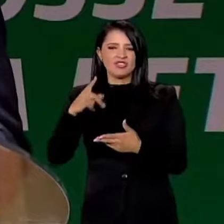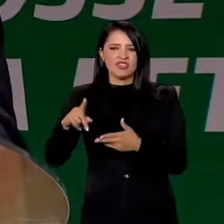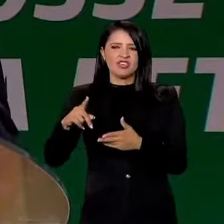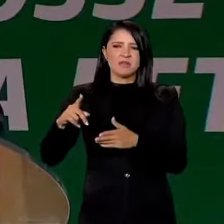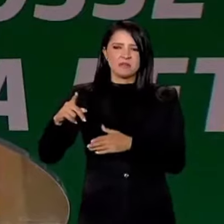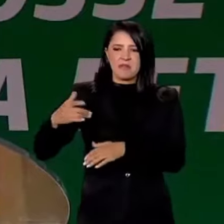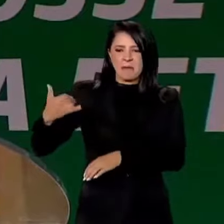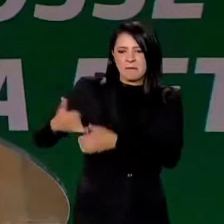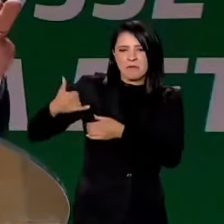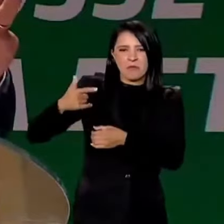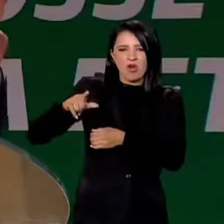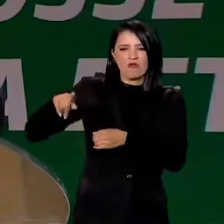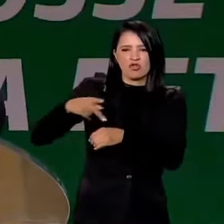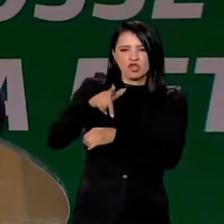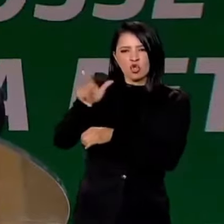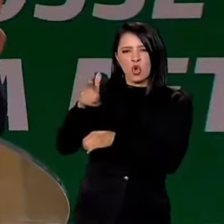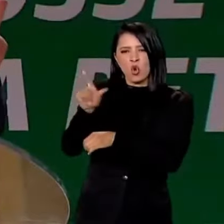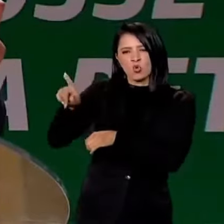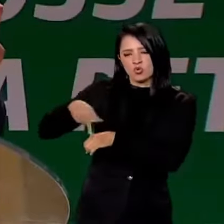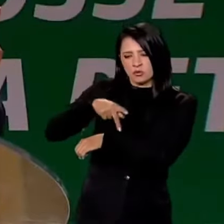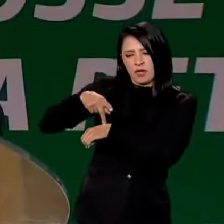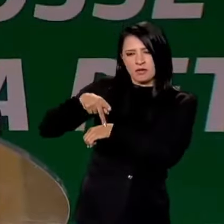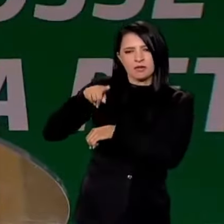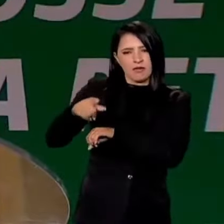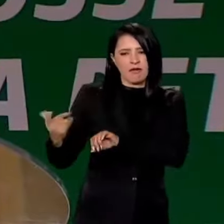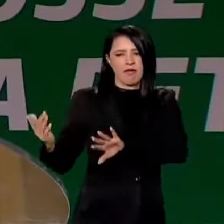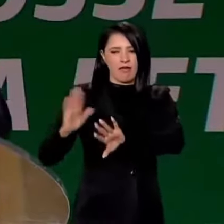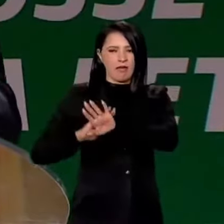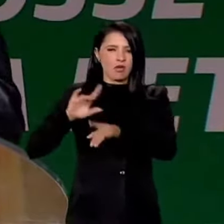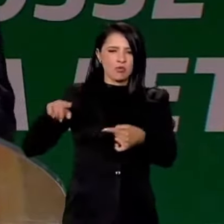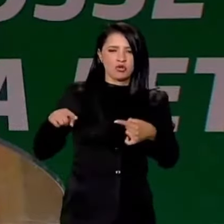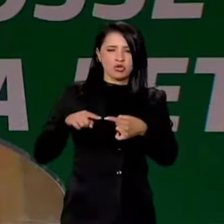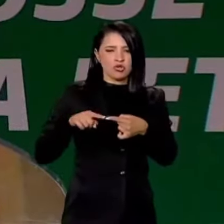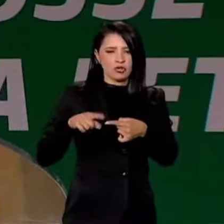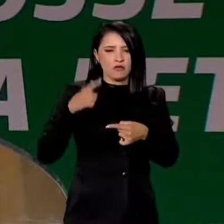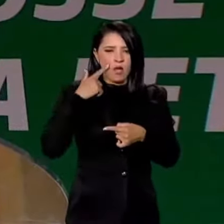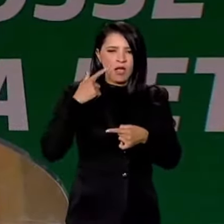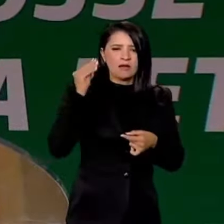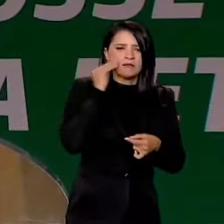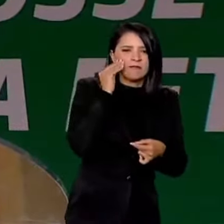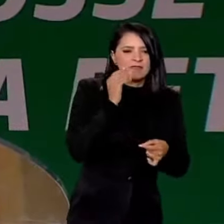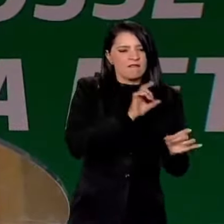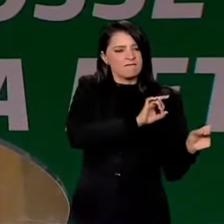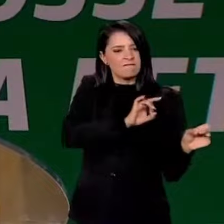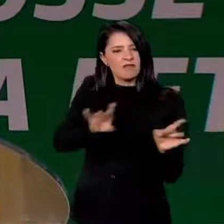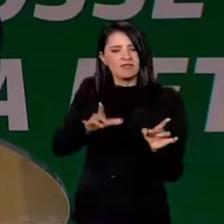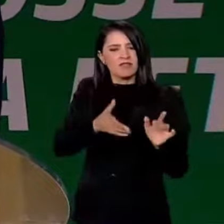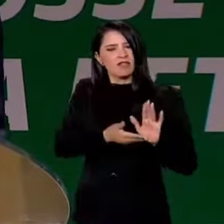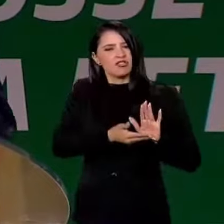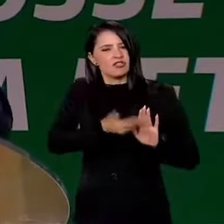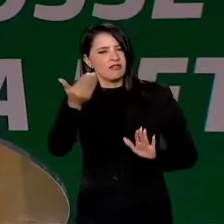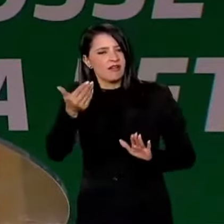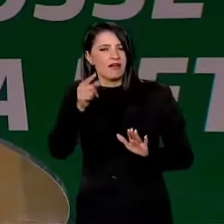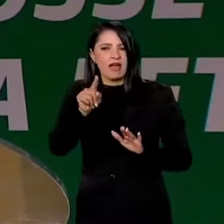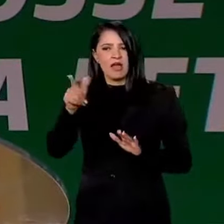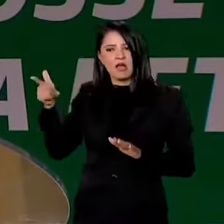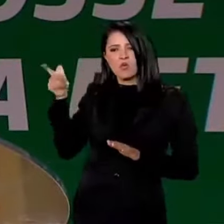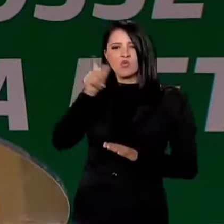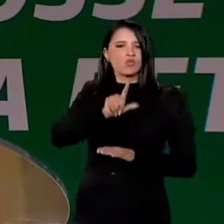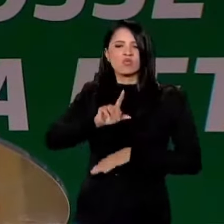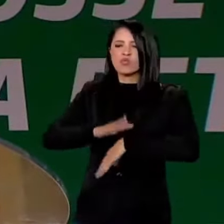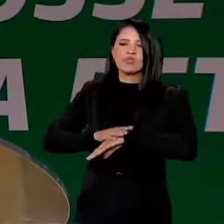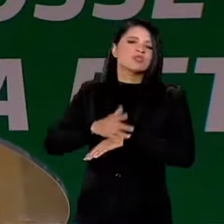estrangeiras. Esse é o que estava por detrás de tudo isso. Era tentar o desmonte, era tentar desfazer. Quando eles não